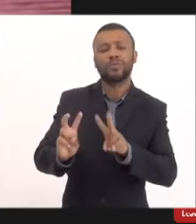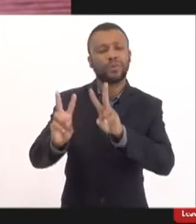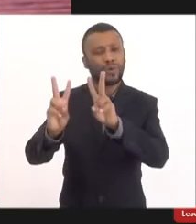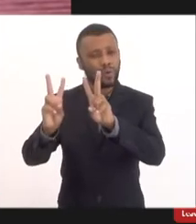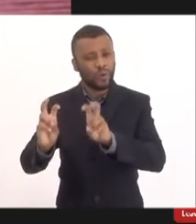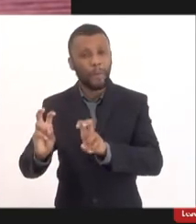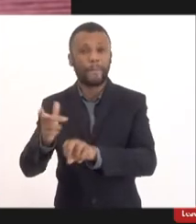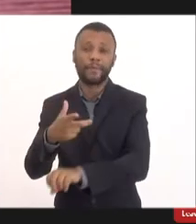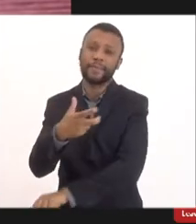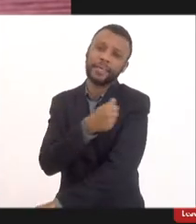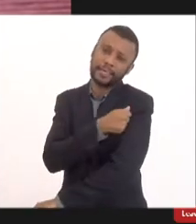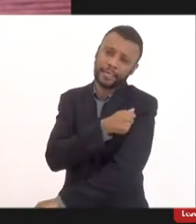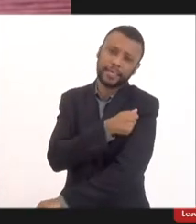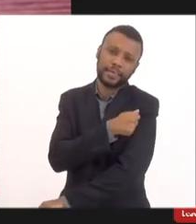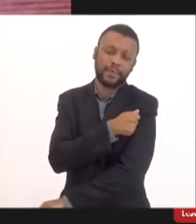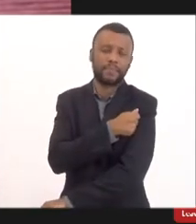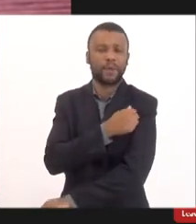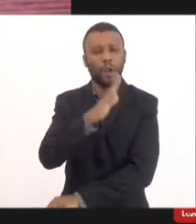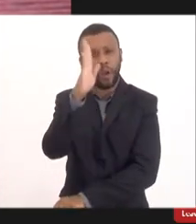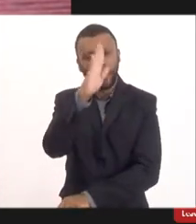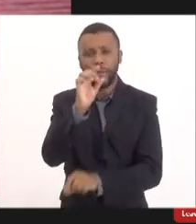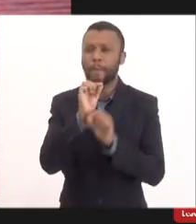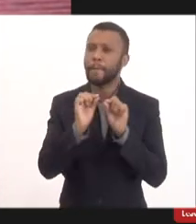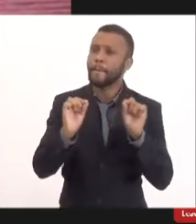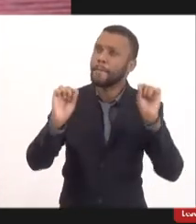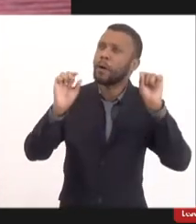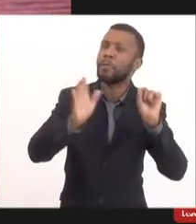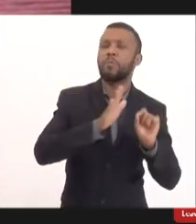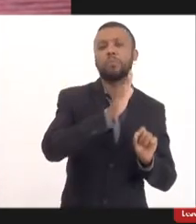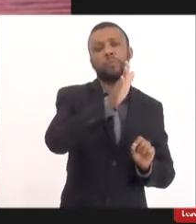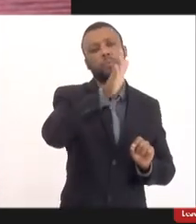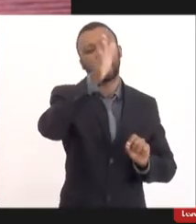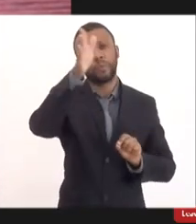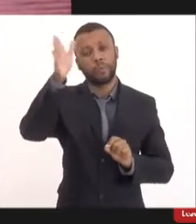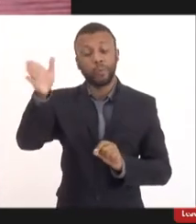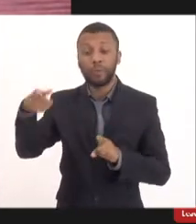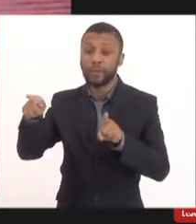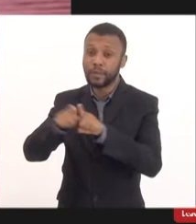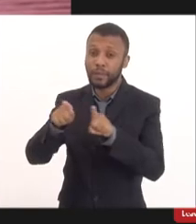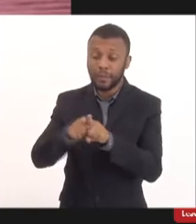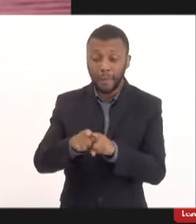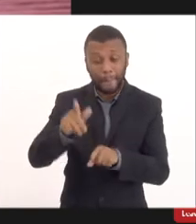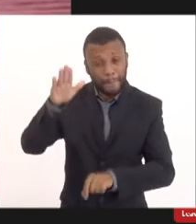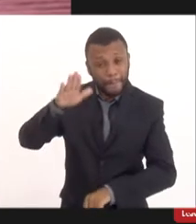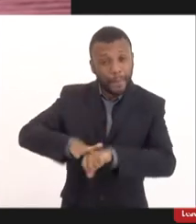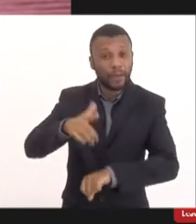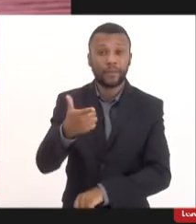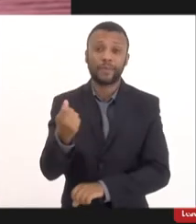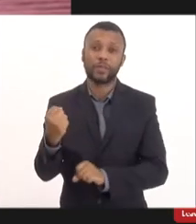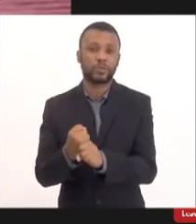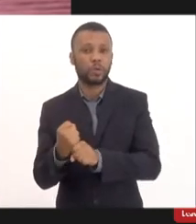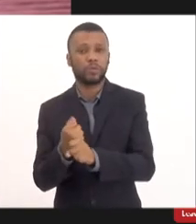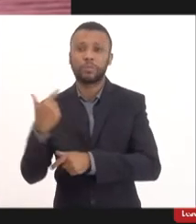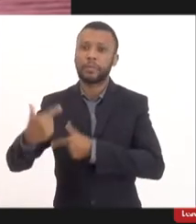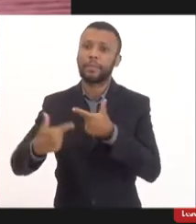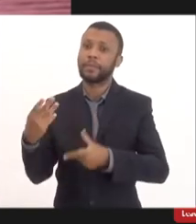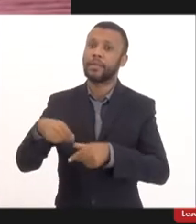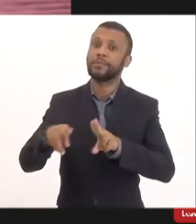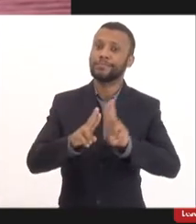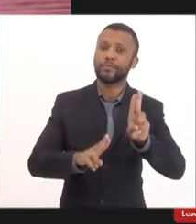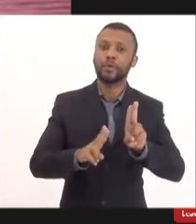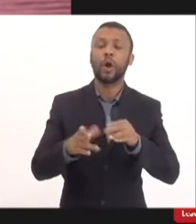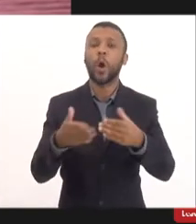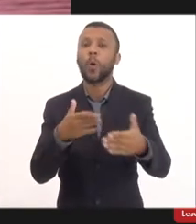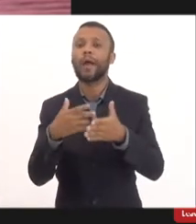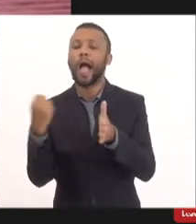responsável por mais de duas décadas de um curso de vacinação na UFRJ então qualquer tentativa de rótulo